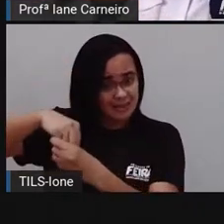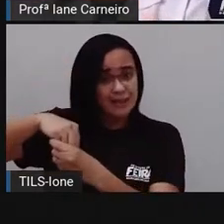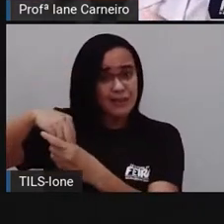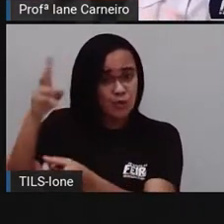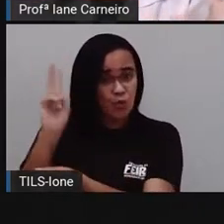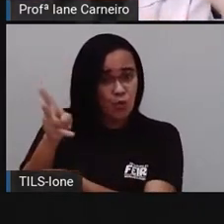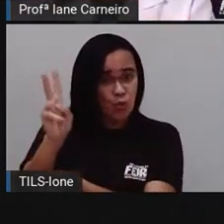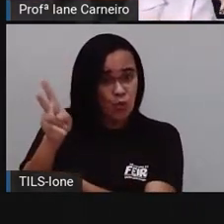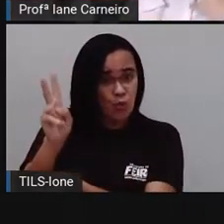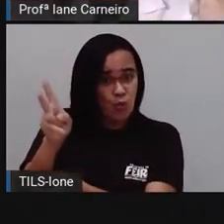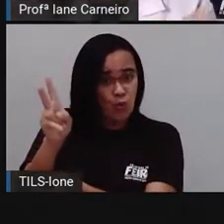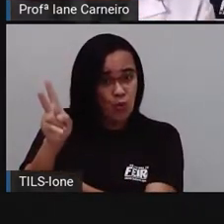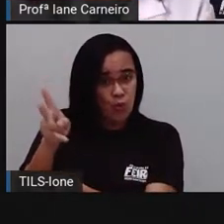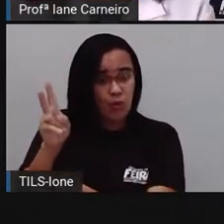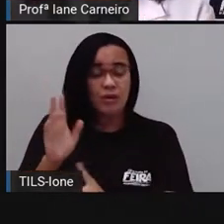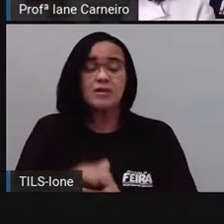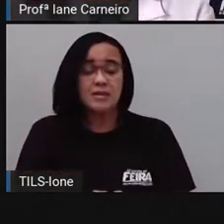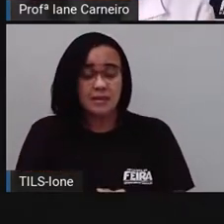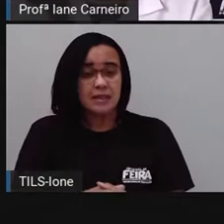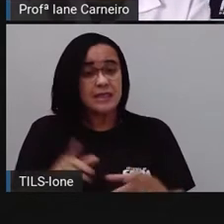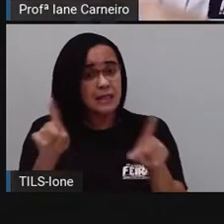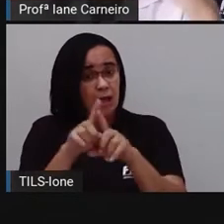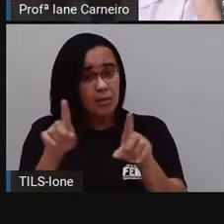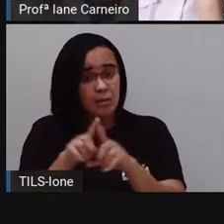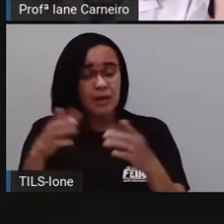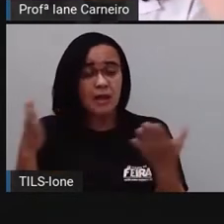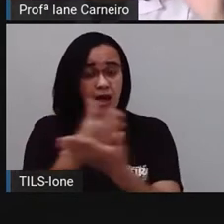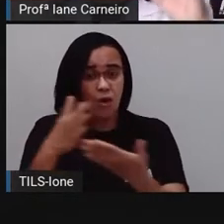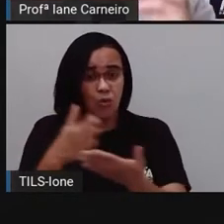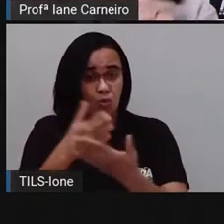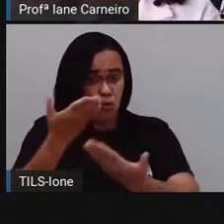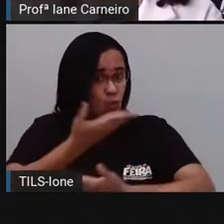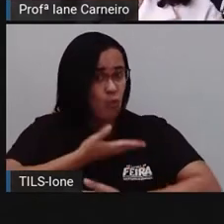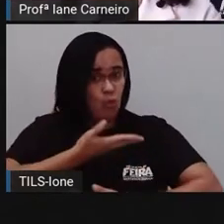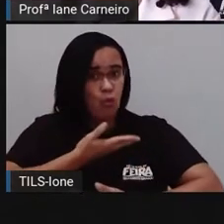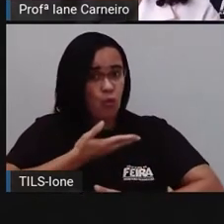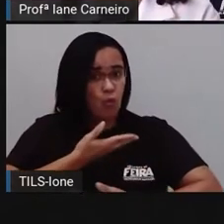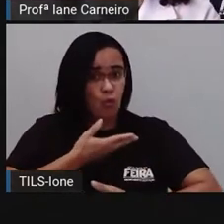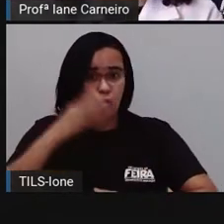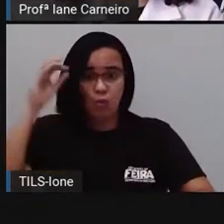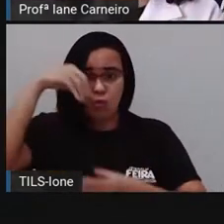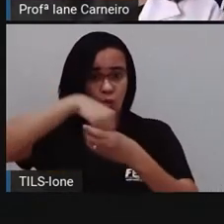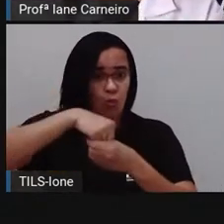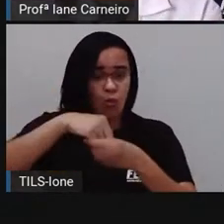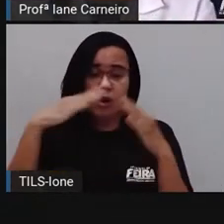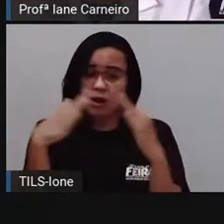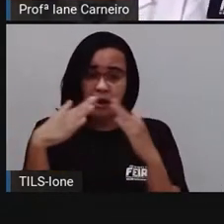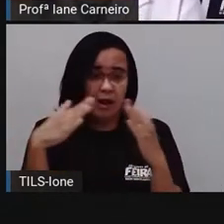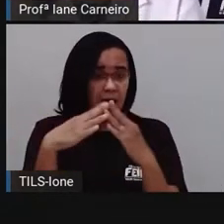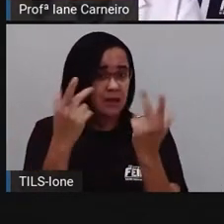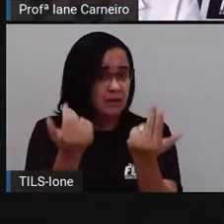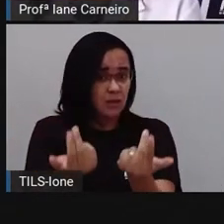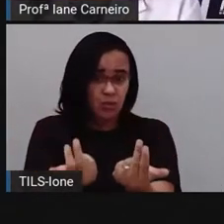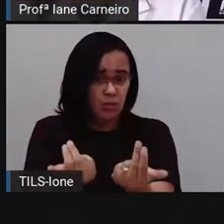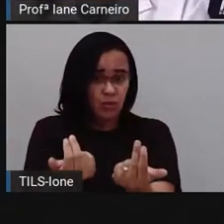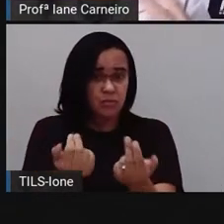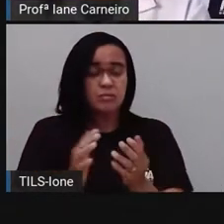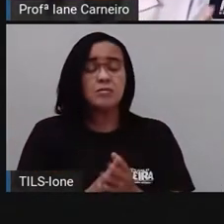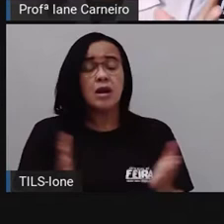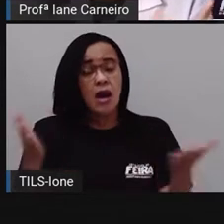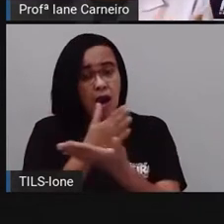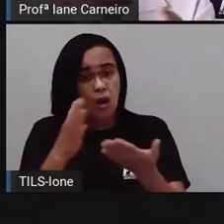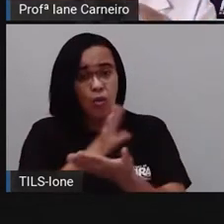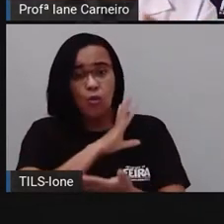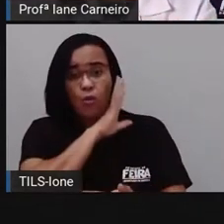né? Então, o próprio corpo deles é uma casa para que eles possam se abrigar. Tem outros animais que